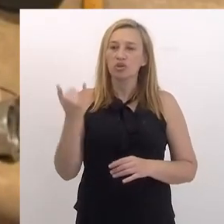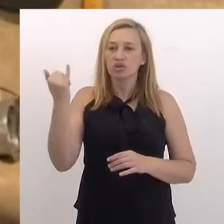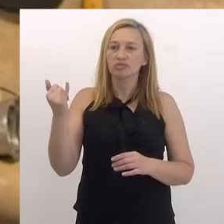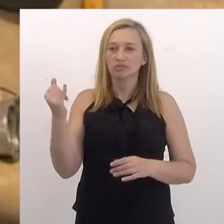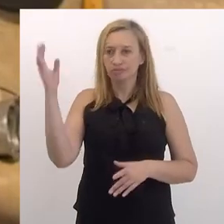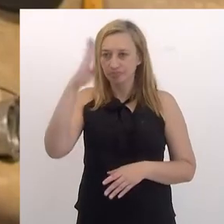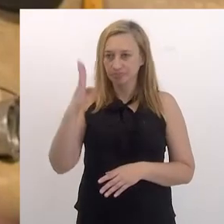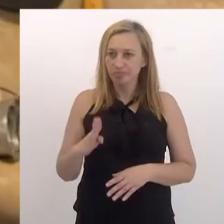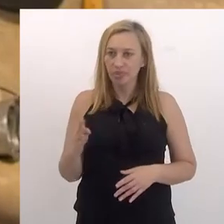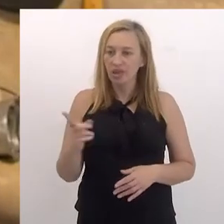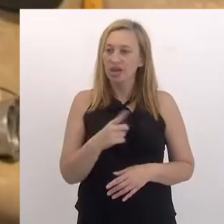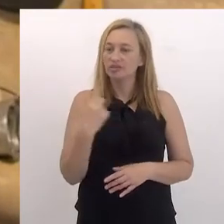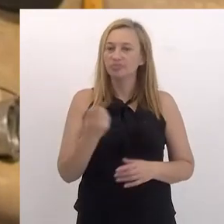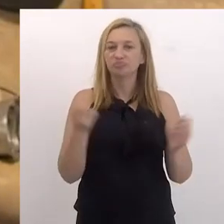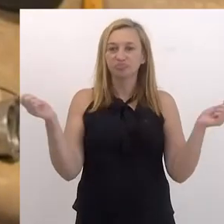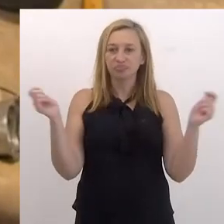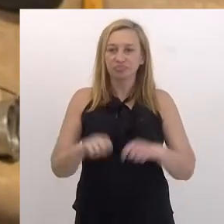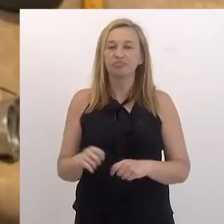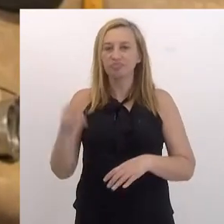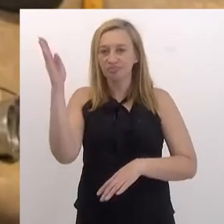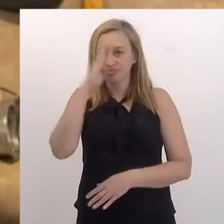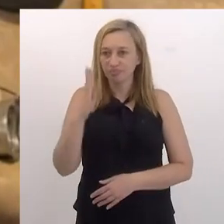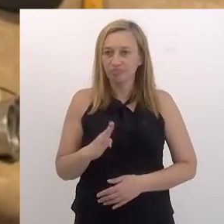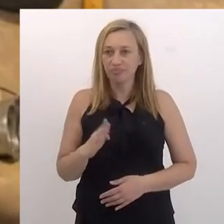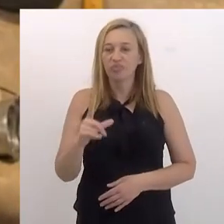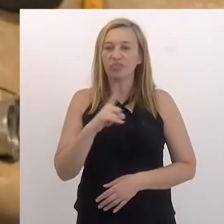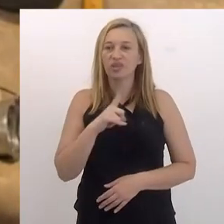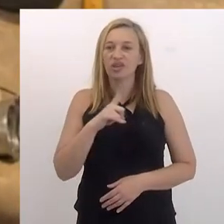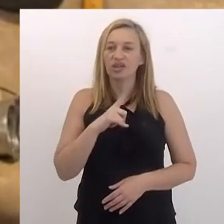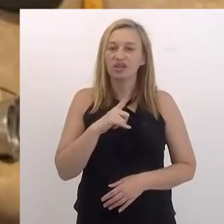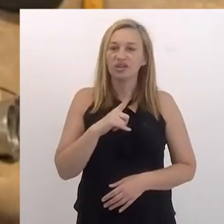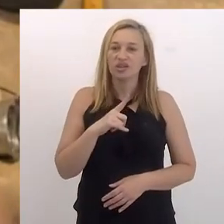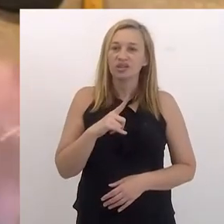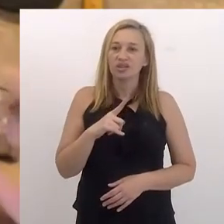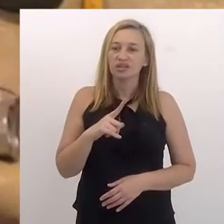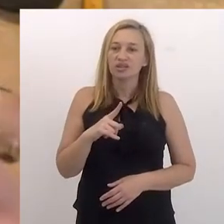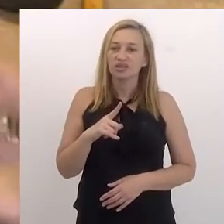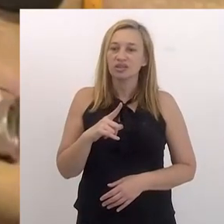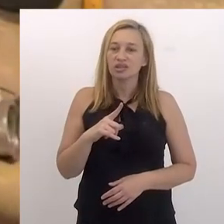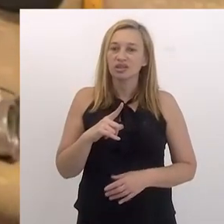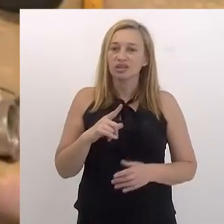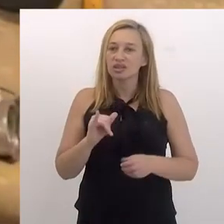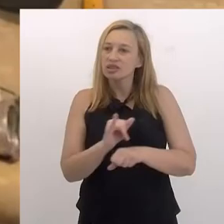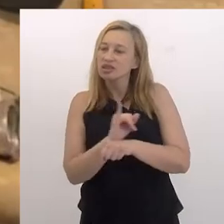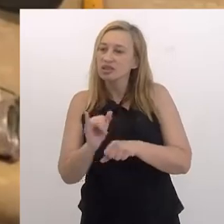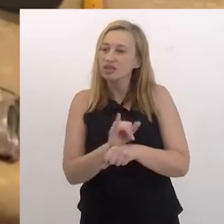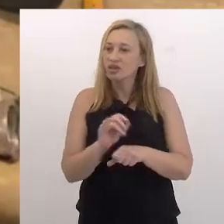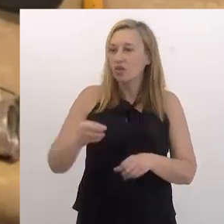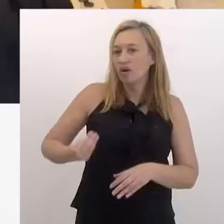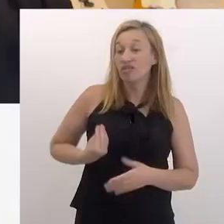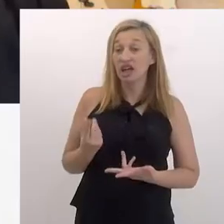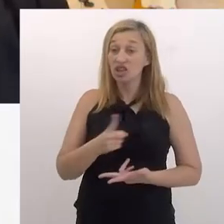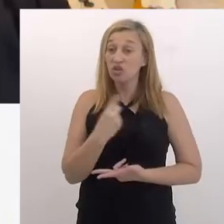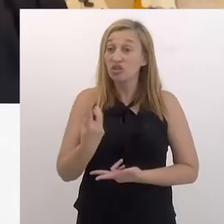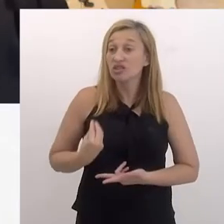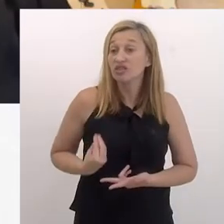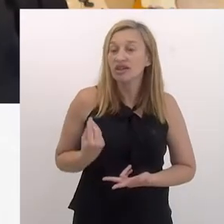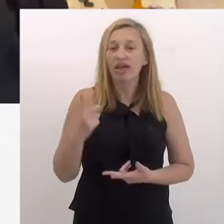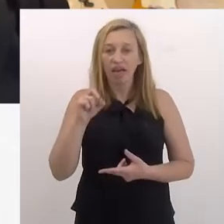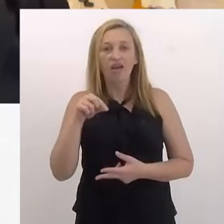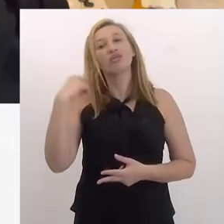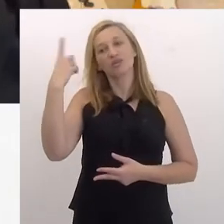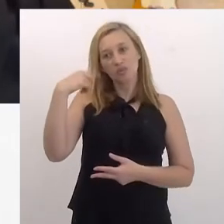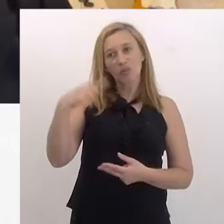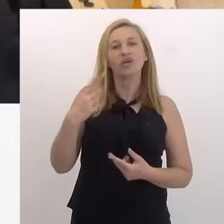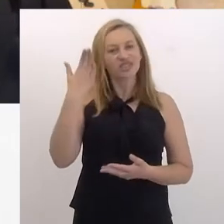do Brasil, que é a nossa capacidade do brasileiro de ter um jogo de cintura com a vida, porque a nossa